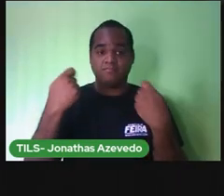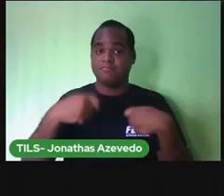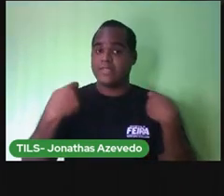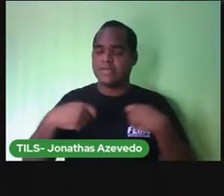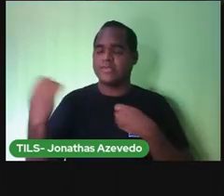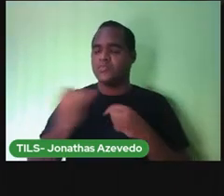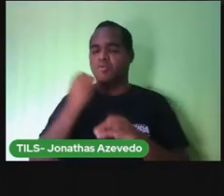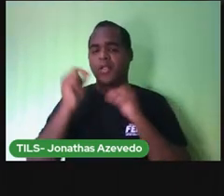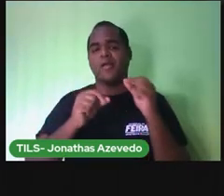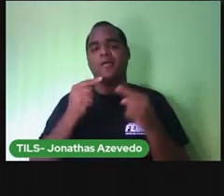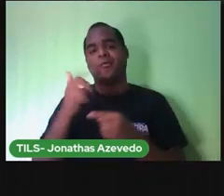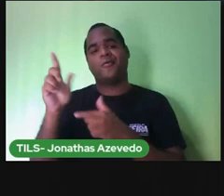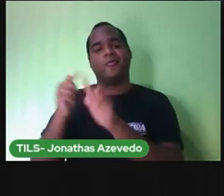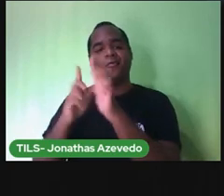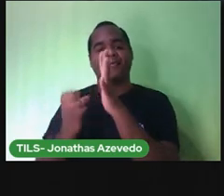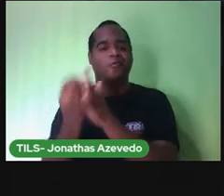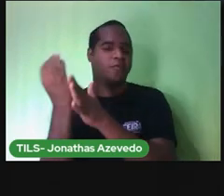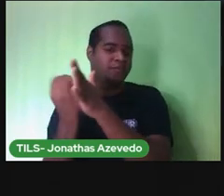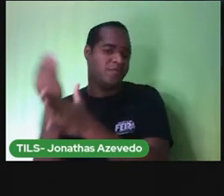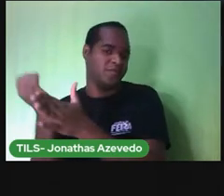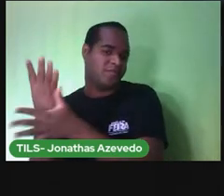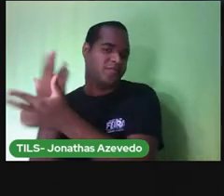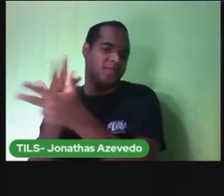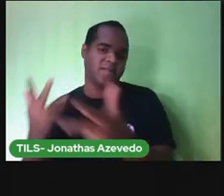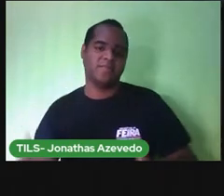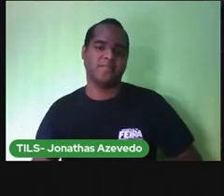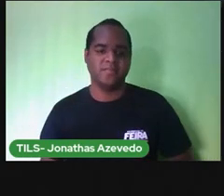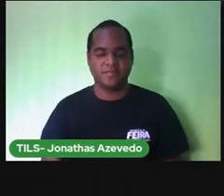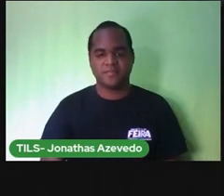mais plantas nas próximas estações.